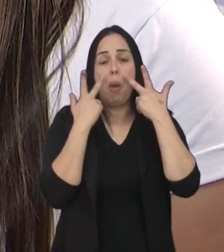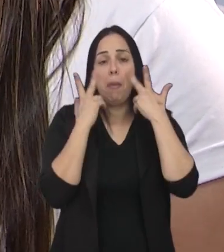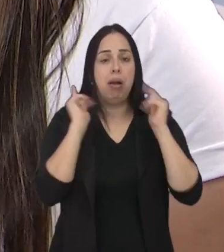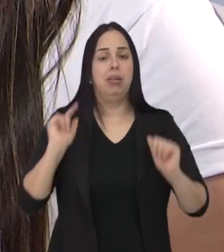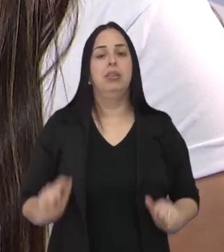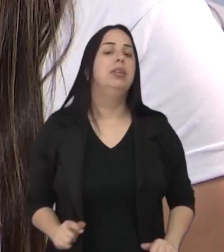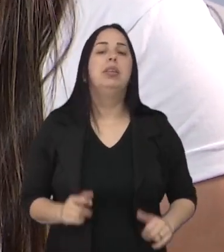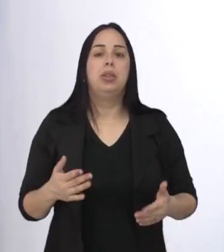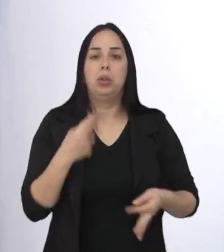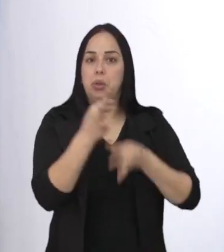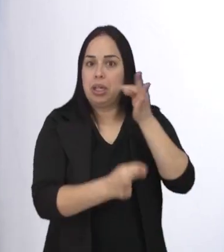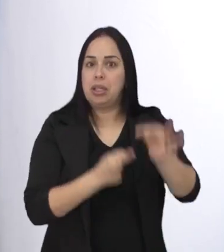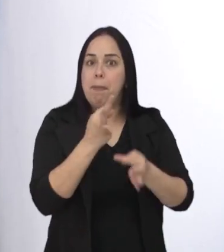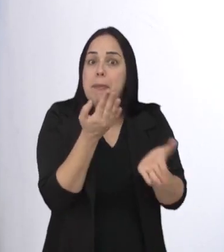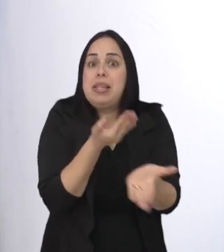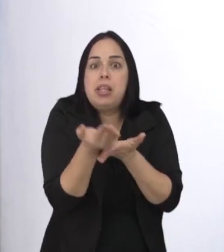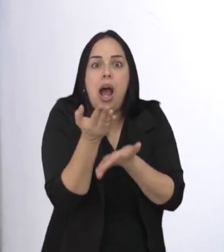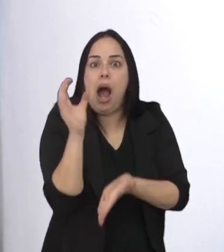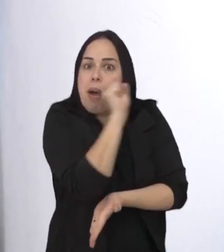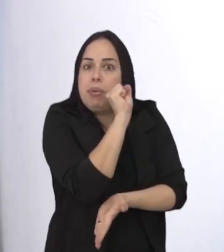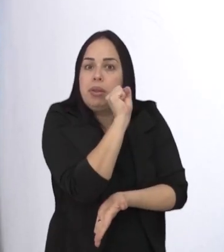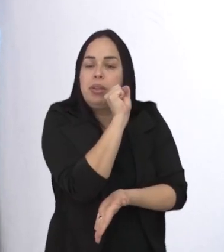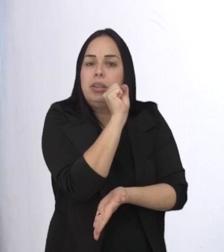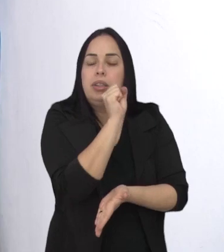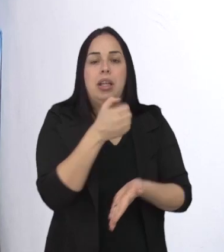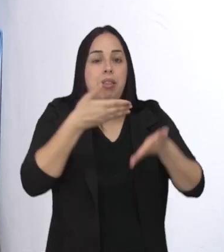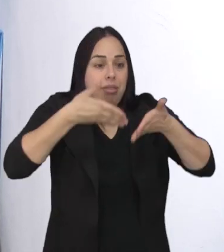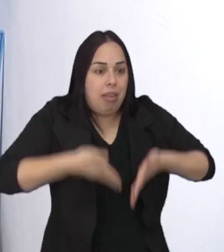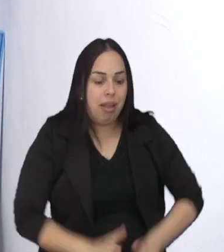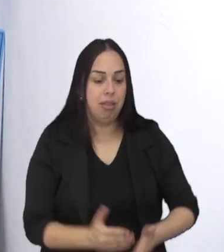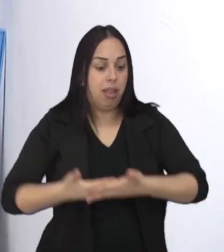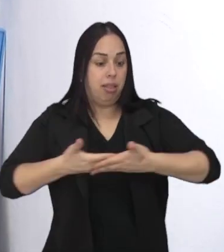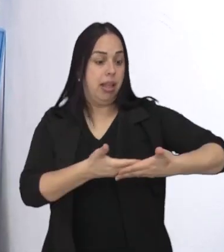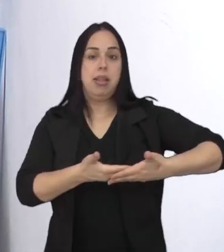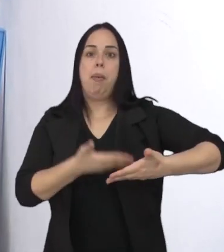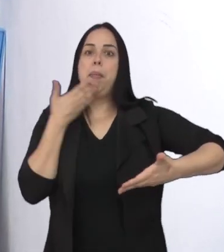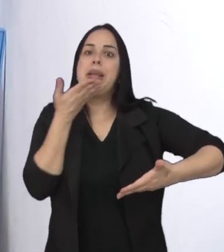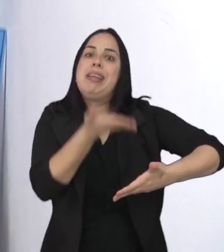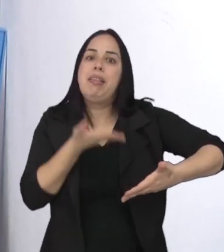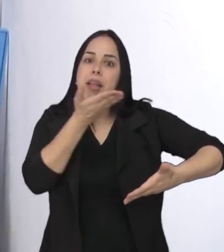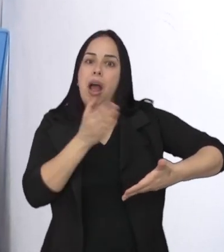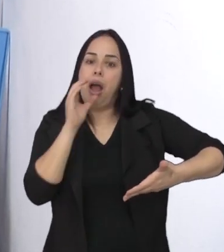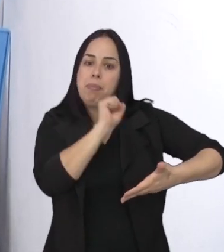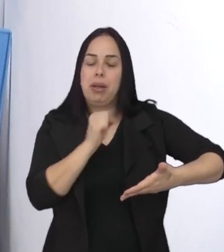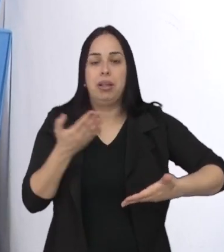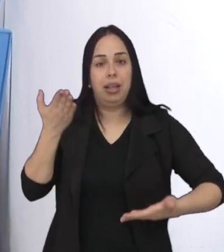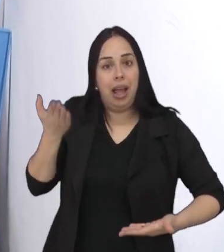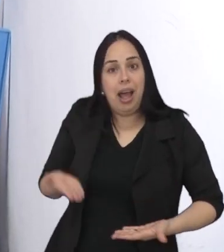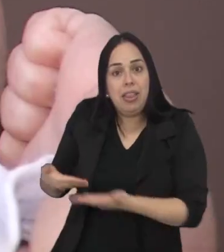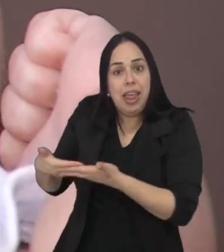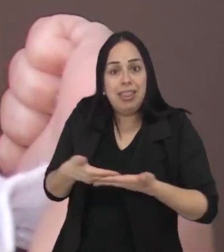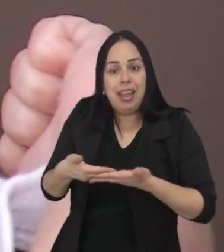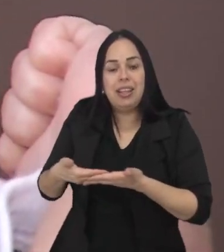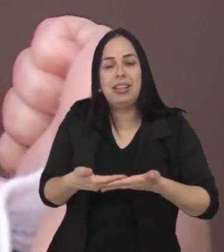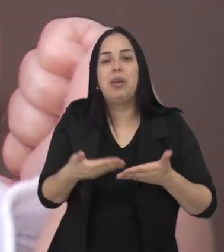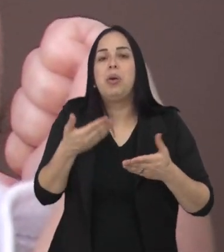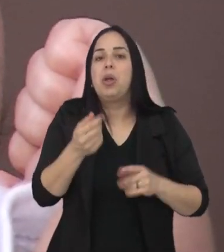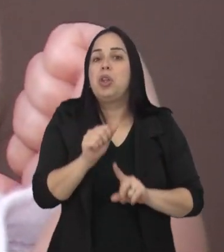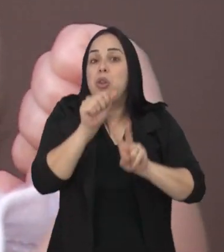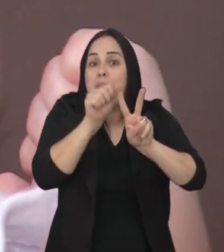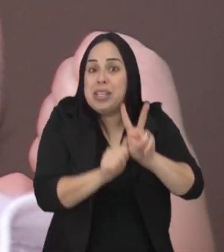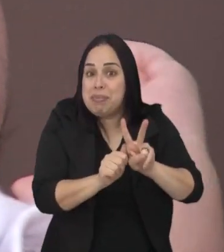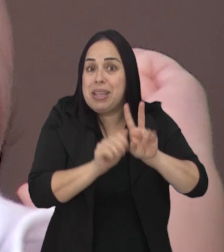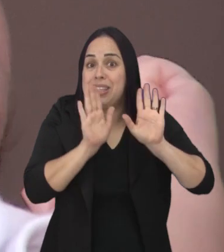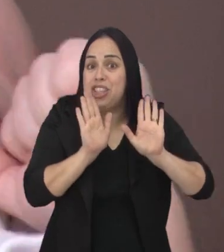gente foi tranquilo. E o tratamento precisa começar cedo, logo após o nascimento. No caso da